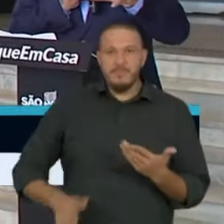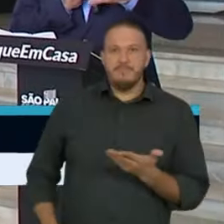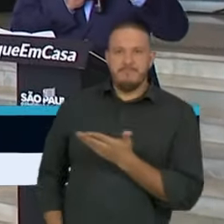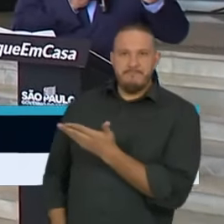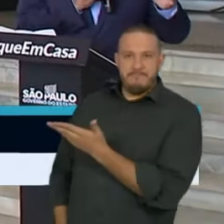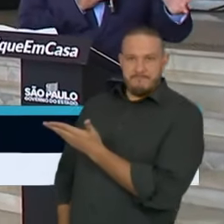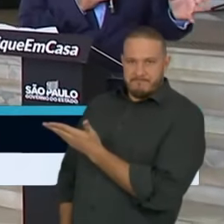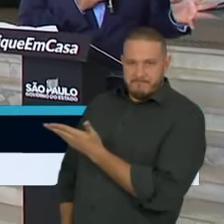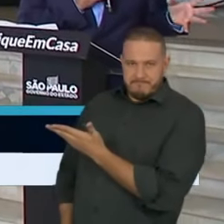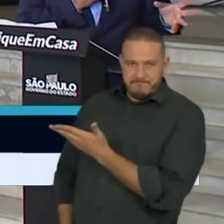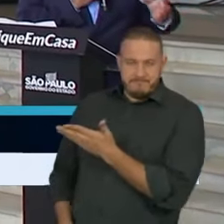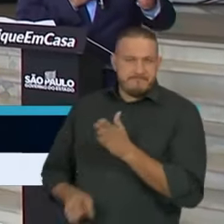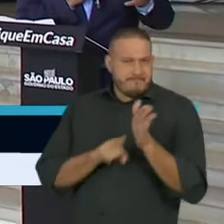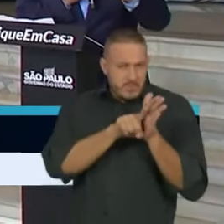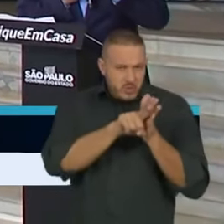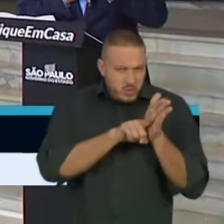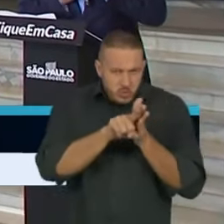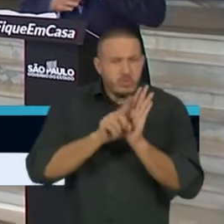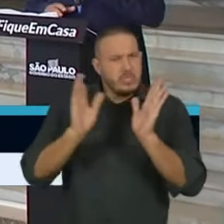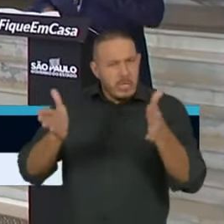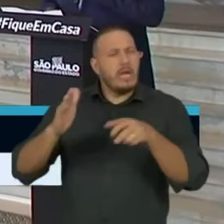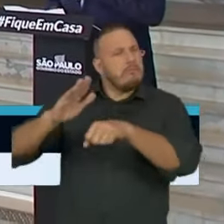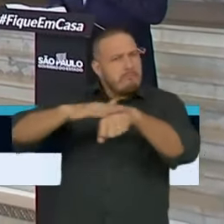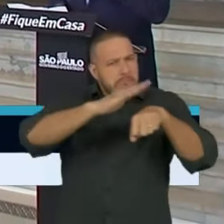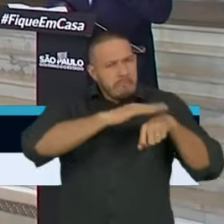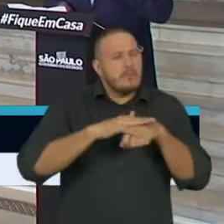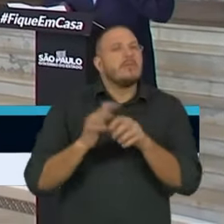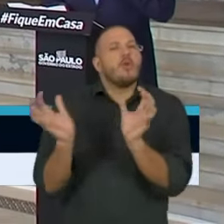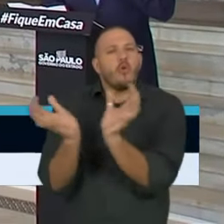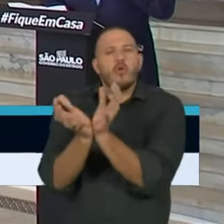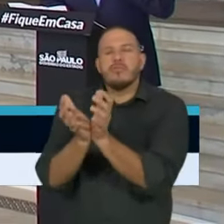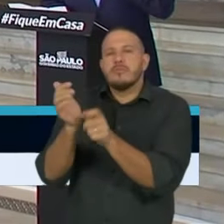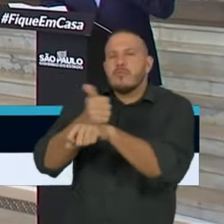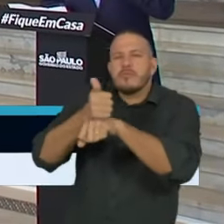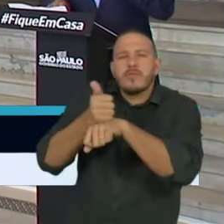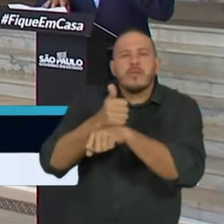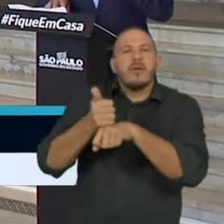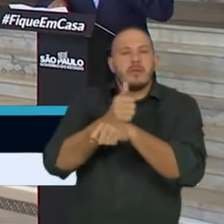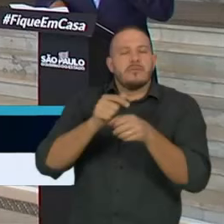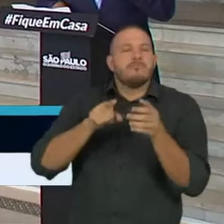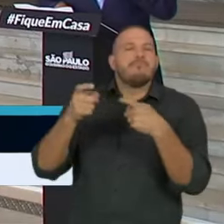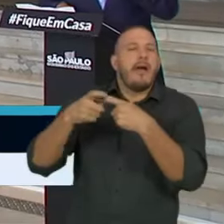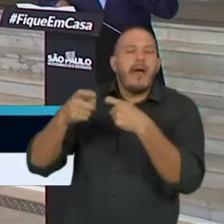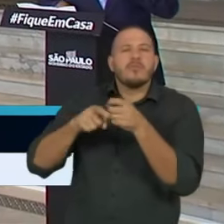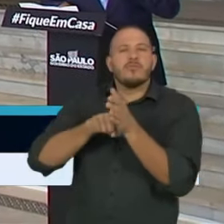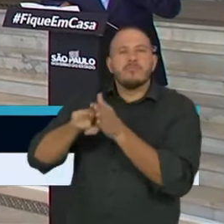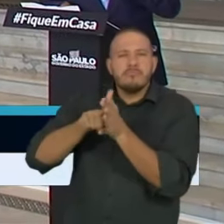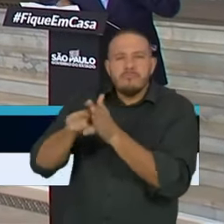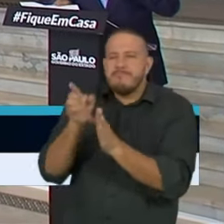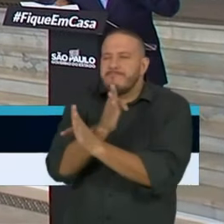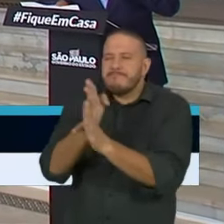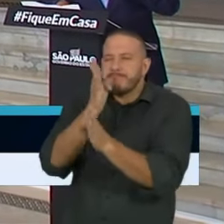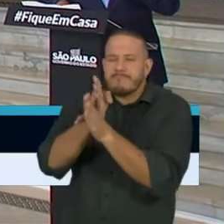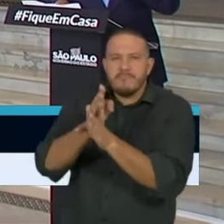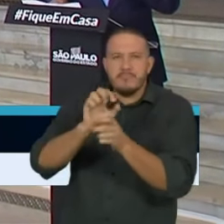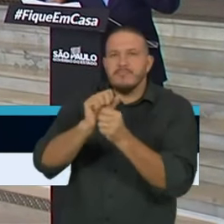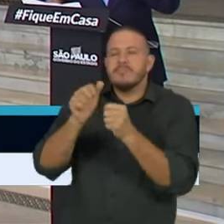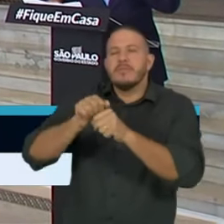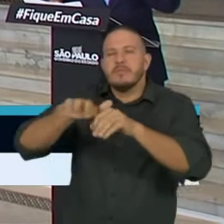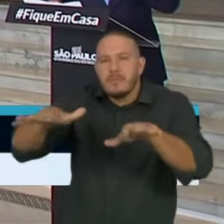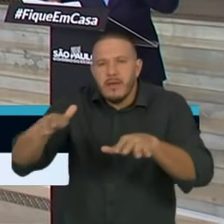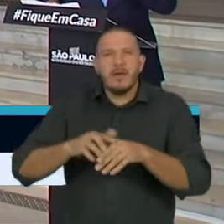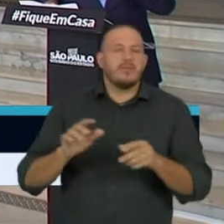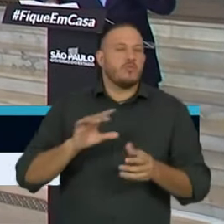dos estudos que estão sendo feitos por um grupo de epidemiologistas que envolve o Butantan, a ONB,